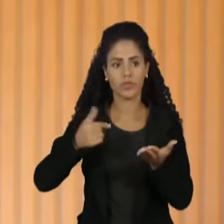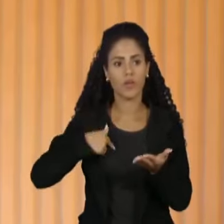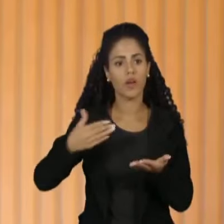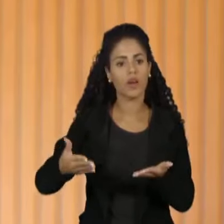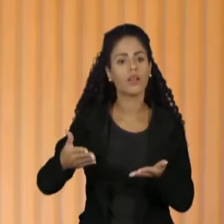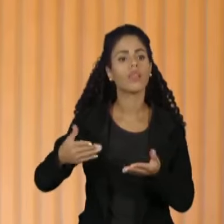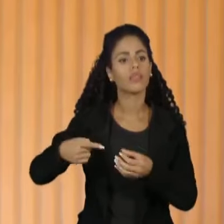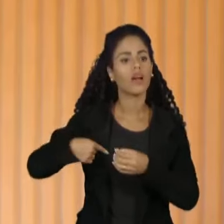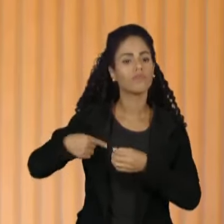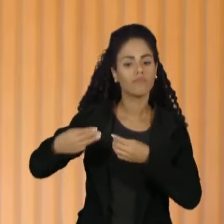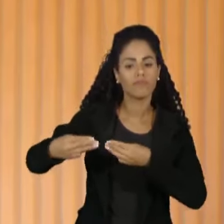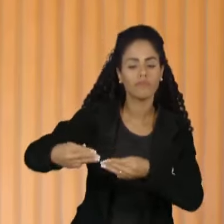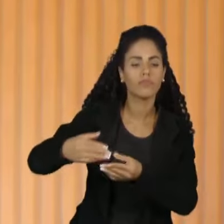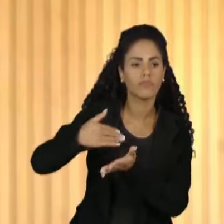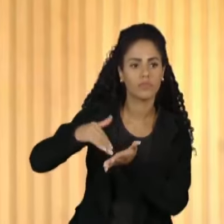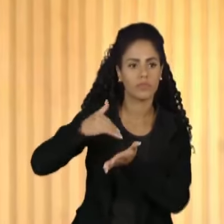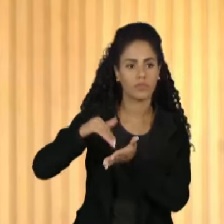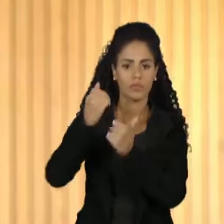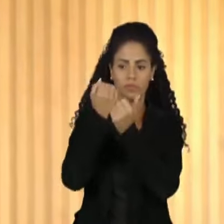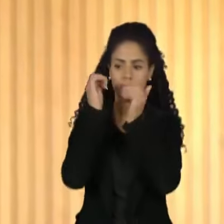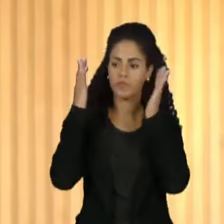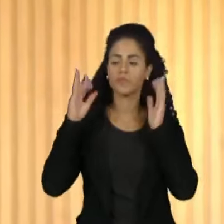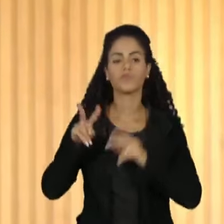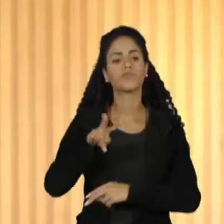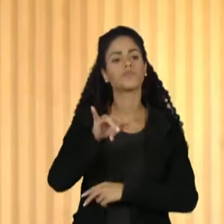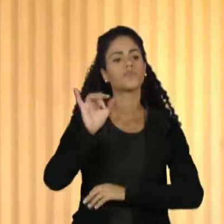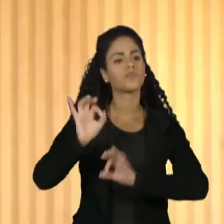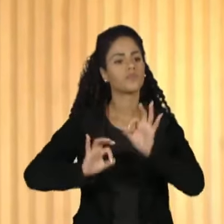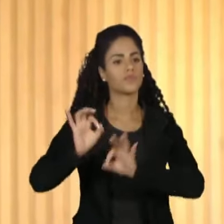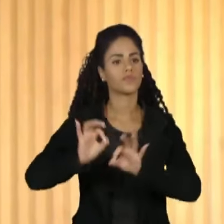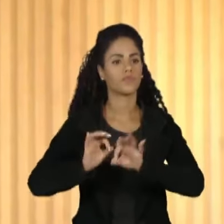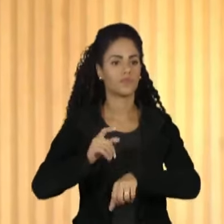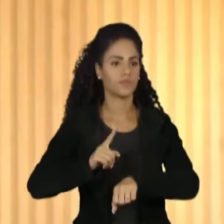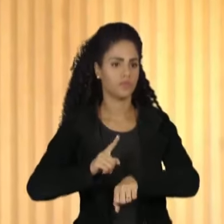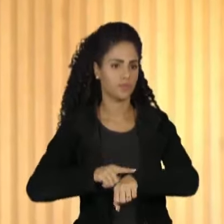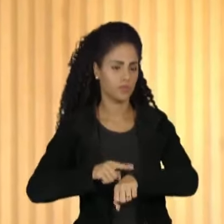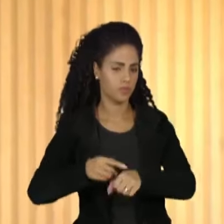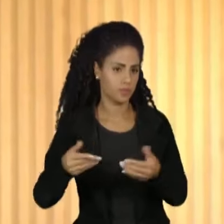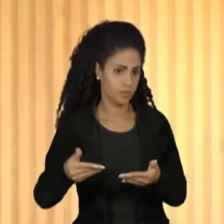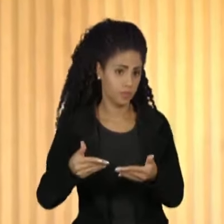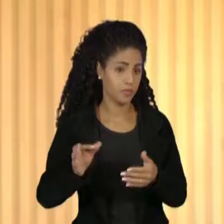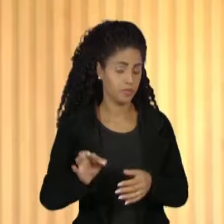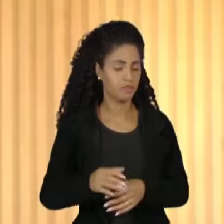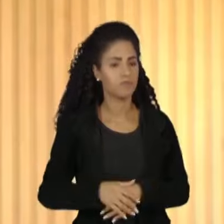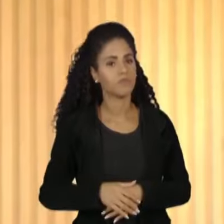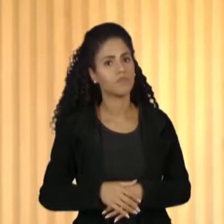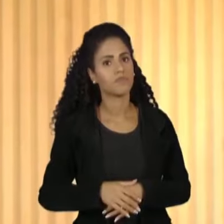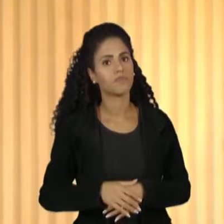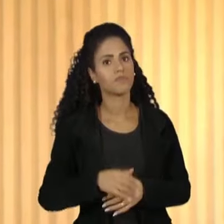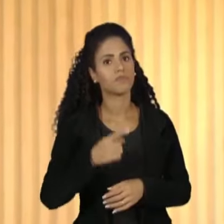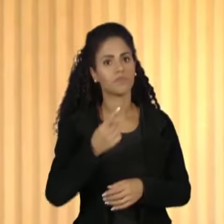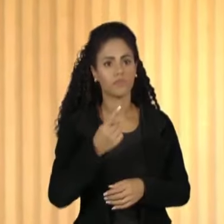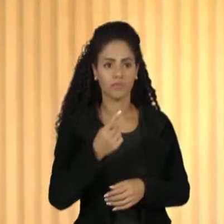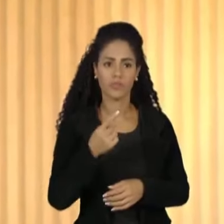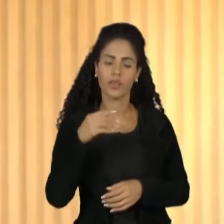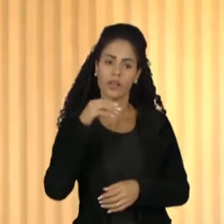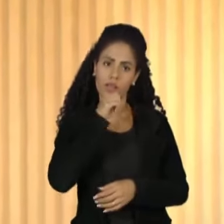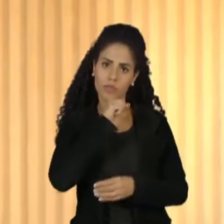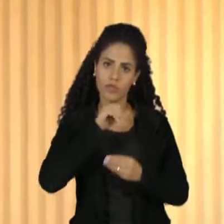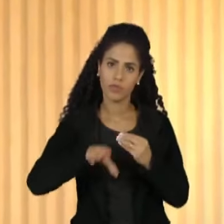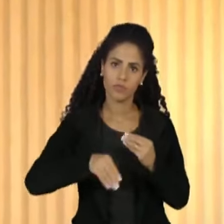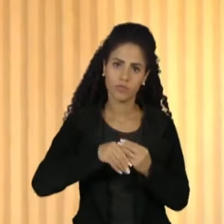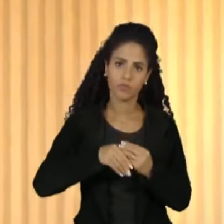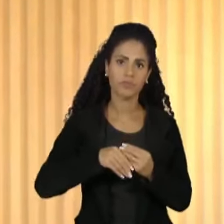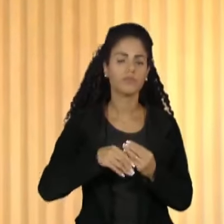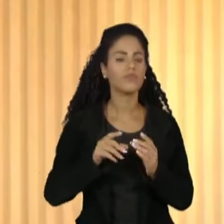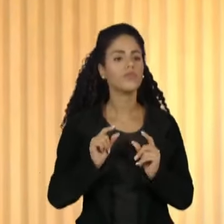Ambiente do Estado, que está acompanhando e vai acompanhar os planos de manejo desses resíduos dos municípios. Vera, eu preciso fazer só um reparo aqui que é o que eu